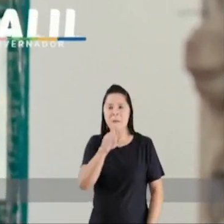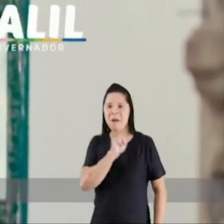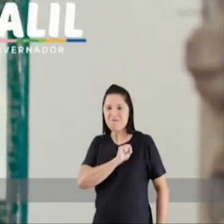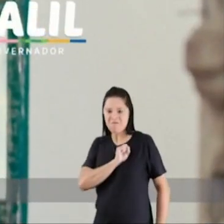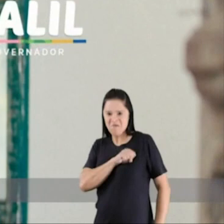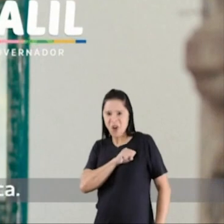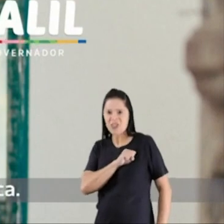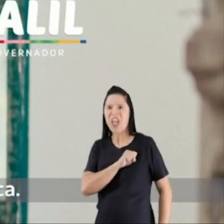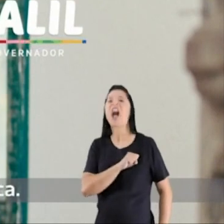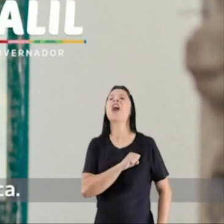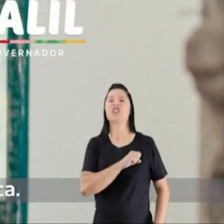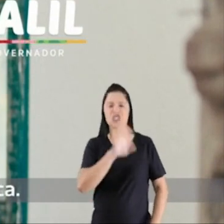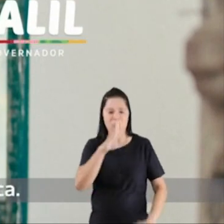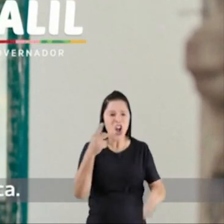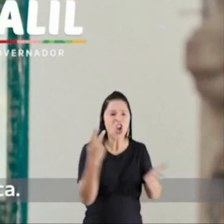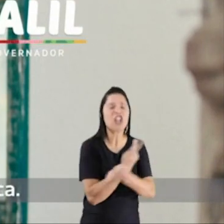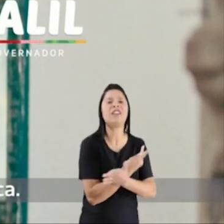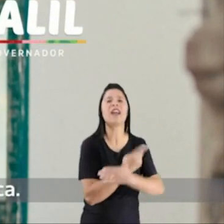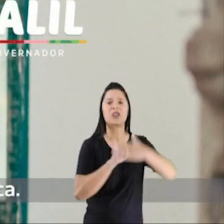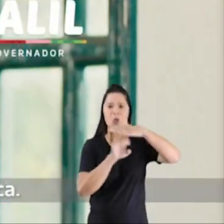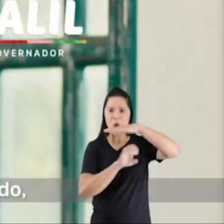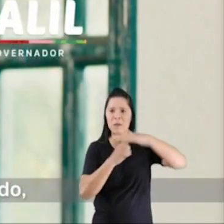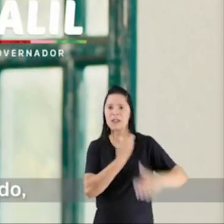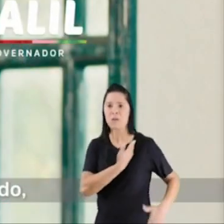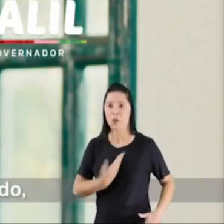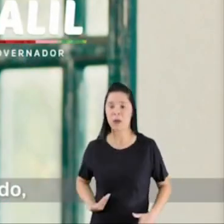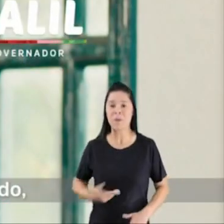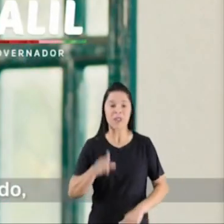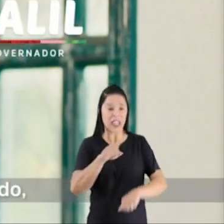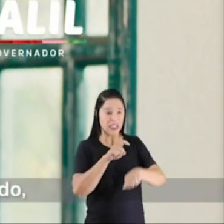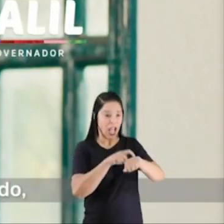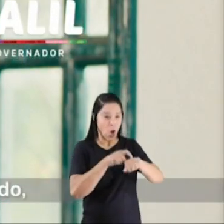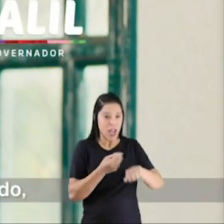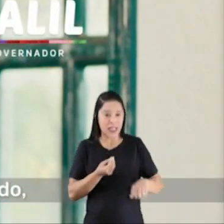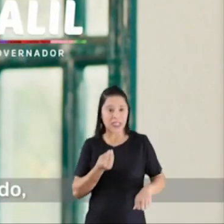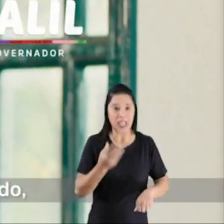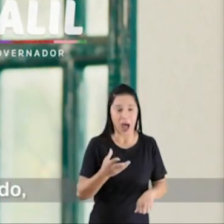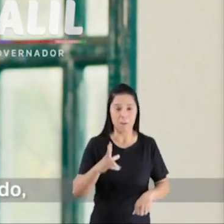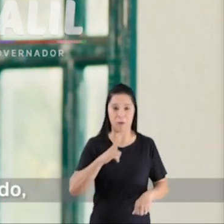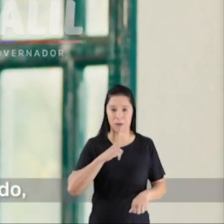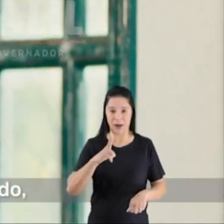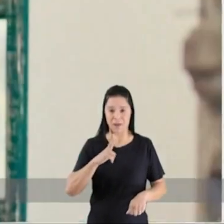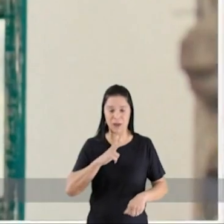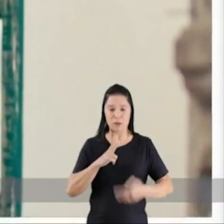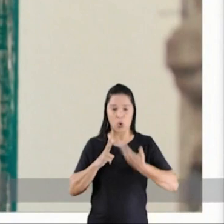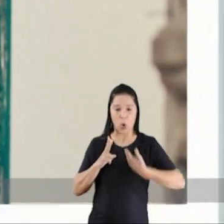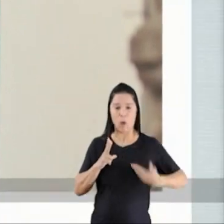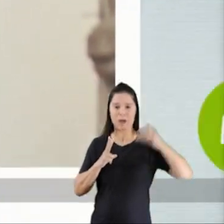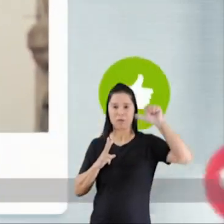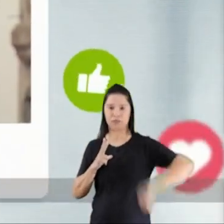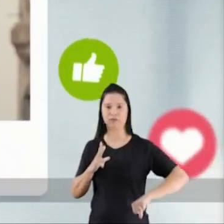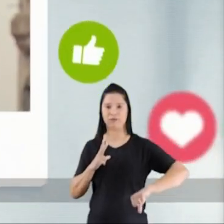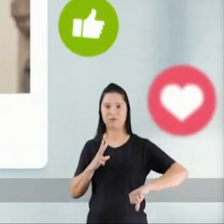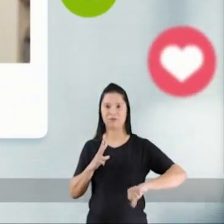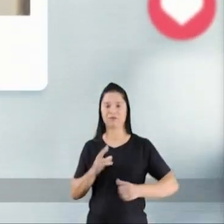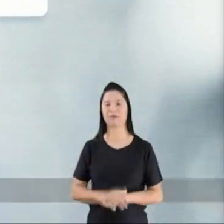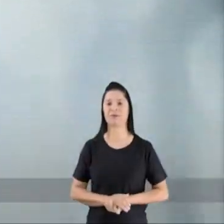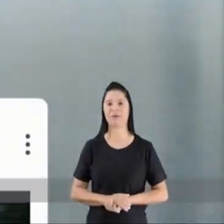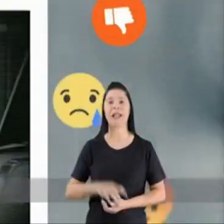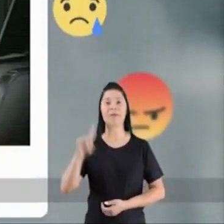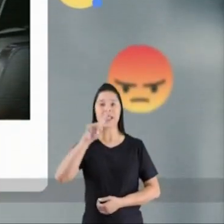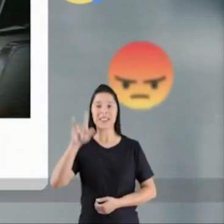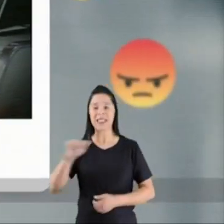perversidade que já acontece com a empresa. Na hora que isso cair na mão do privado, o público está liquidado.